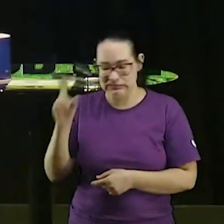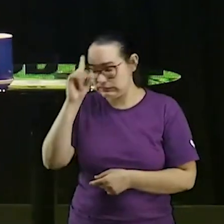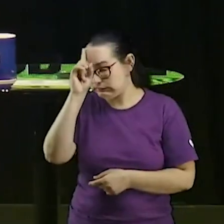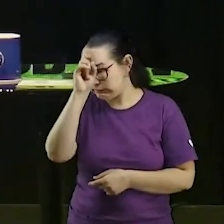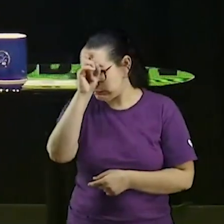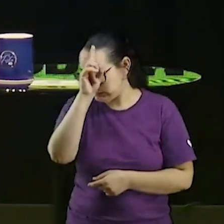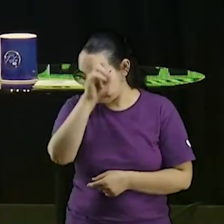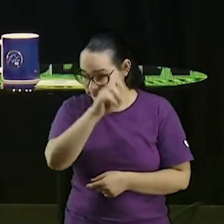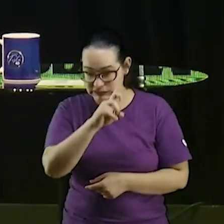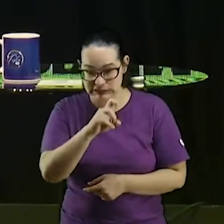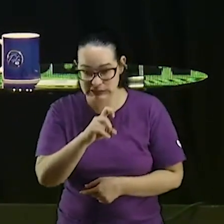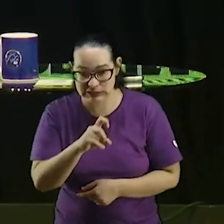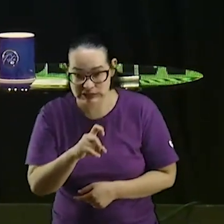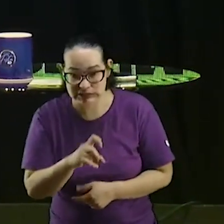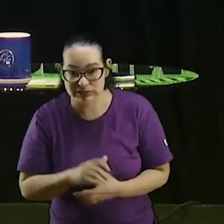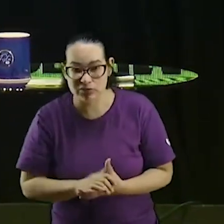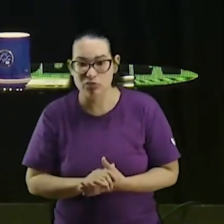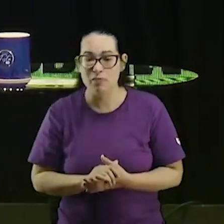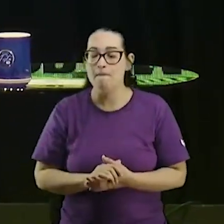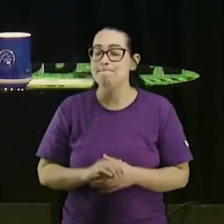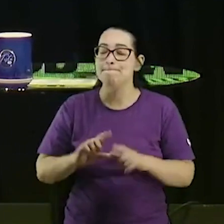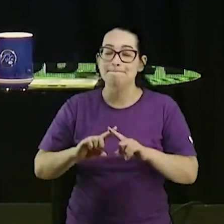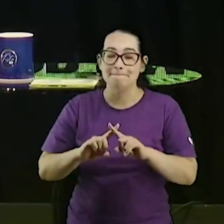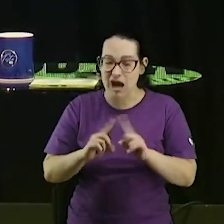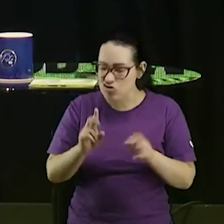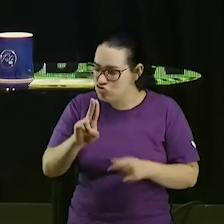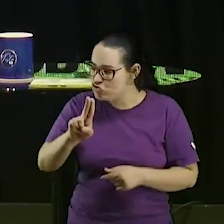Arthur nunca faltou um culto